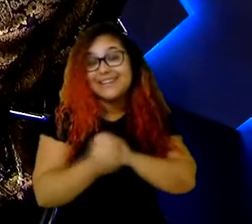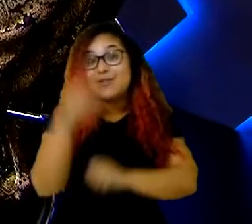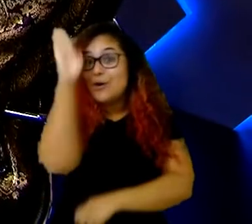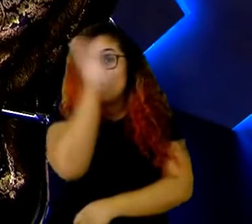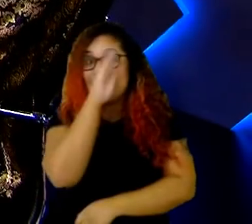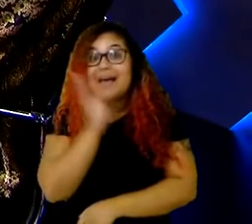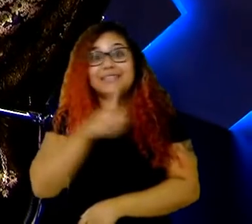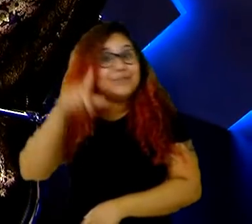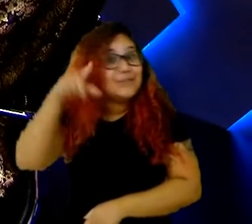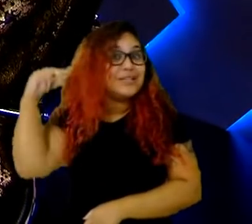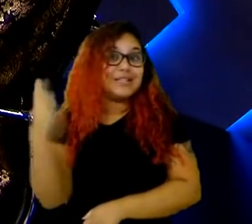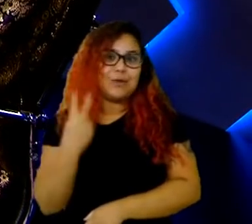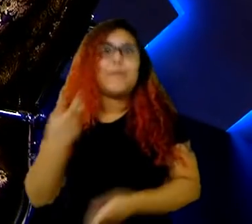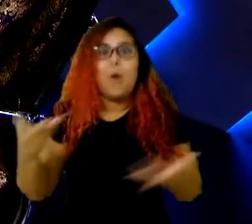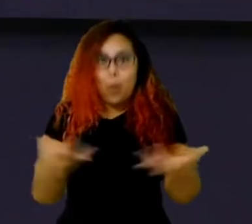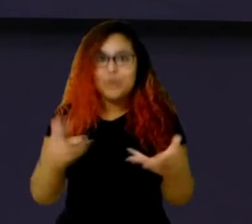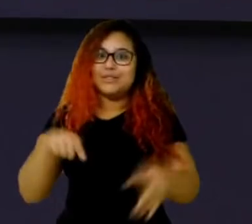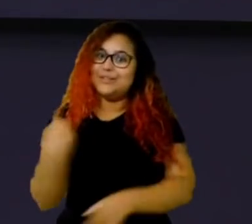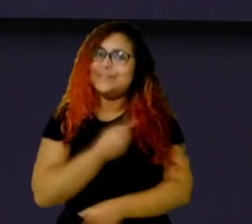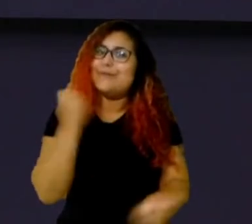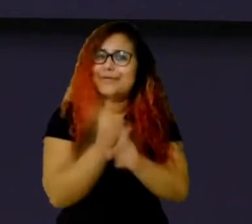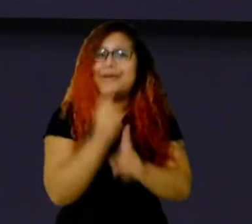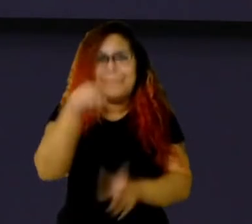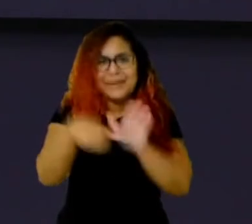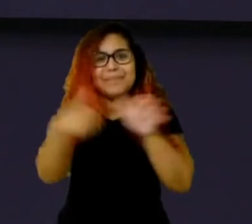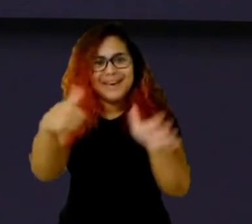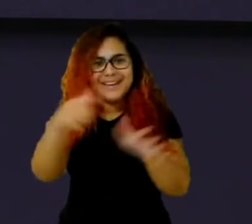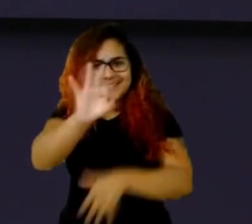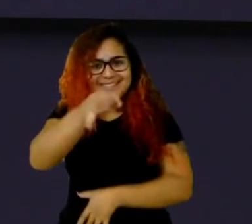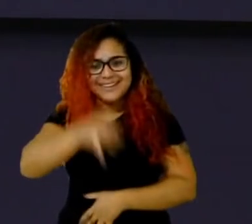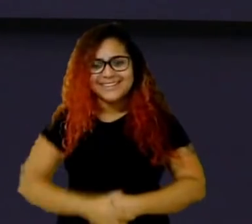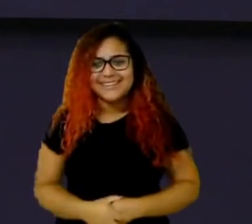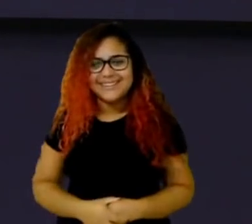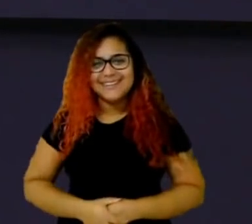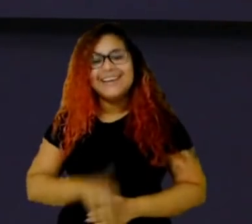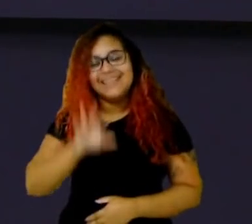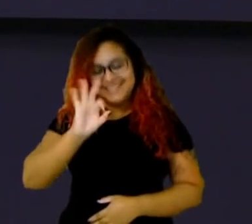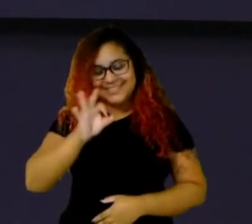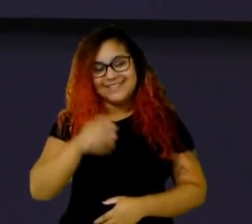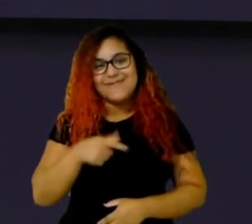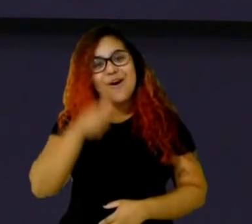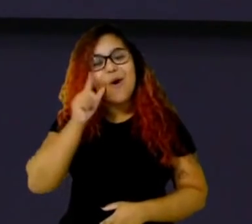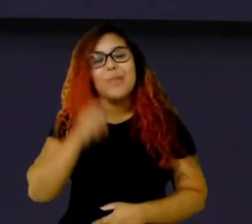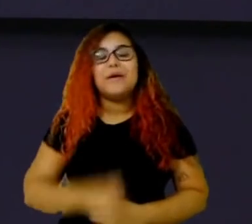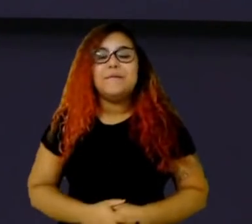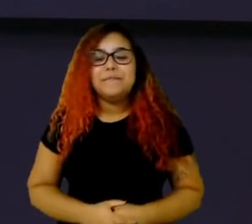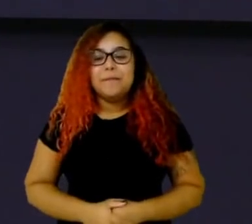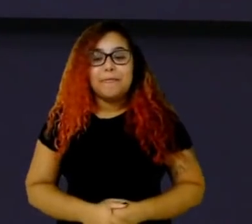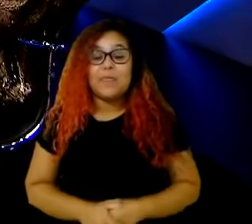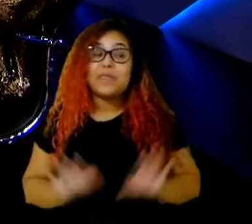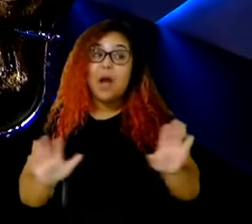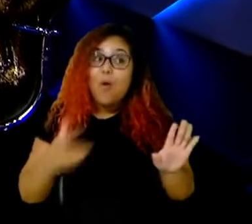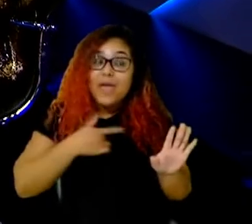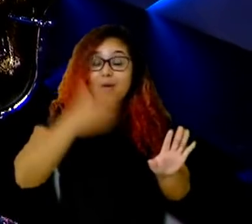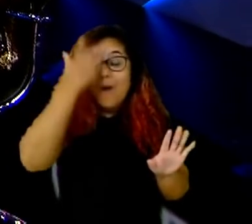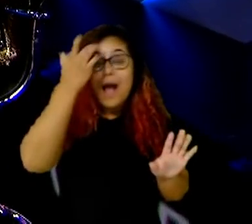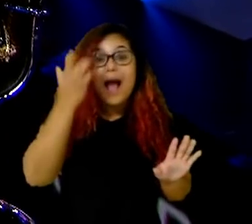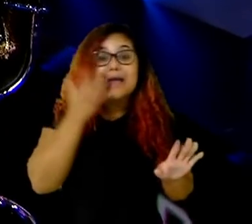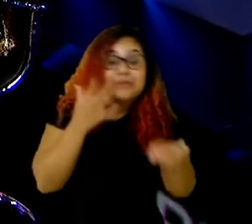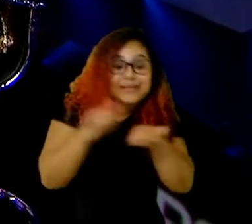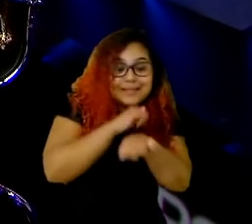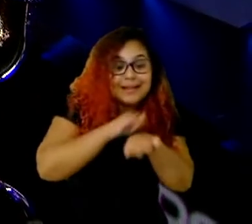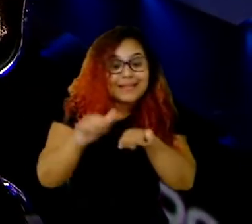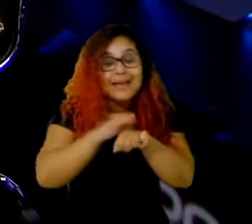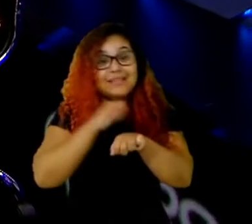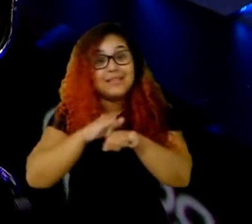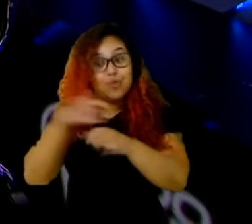primeira a gente foi a primeira, né se me engano e assim, apesar de eu achar que as estratégias diferentes lá de fora também funcionam aqui a gente é